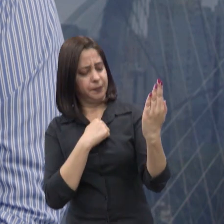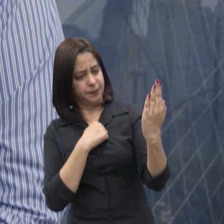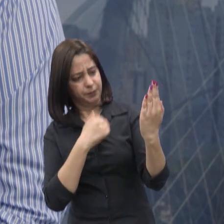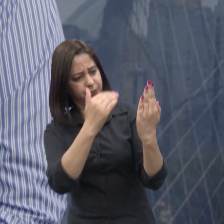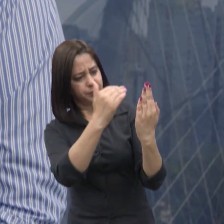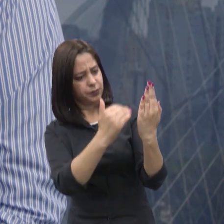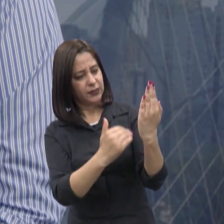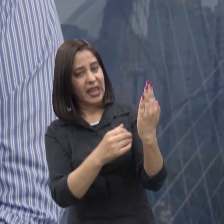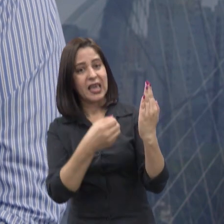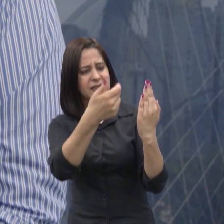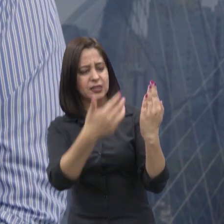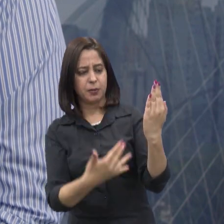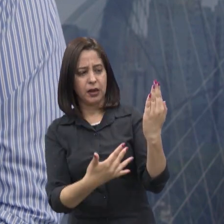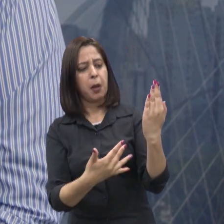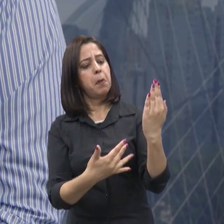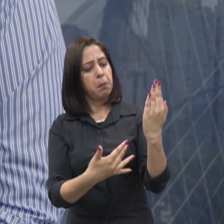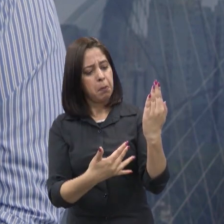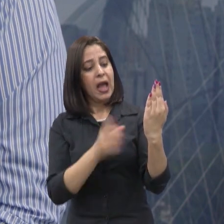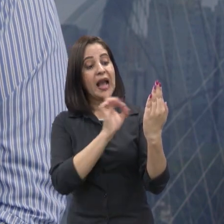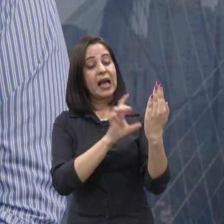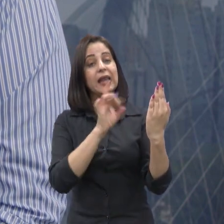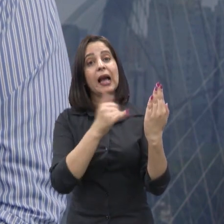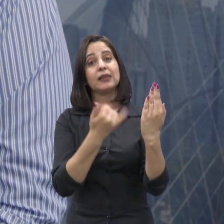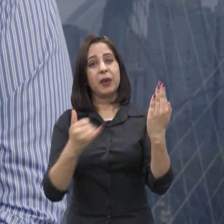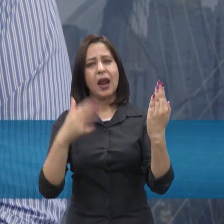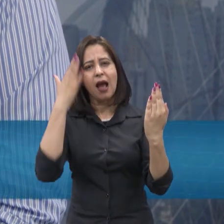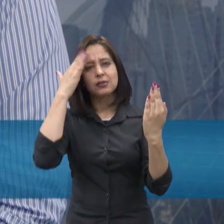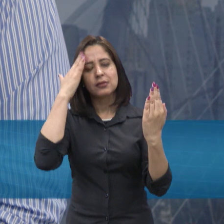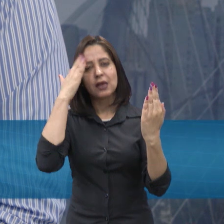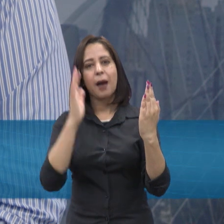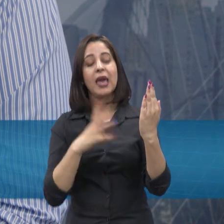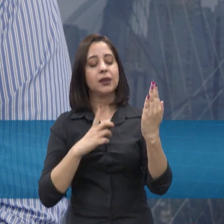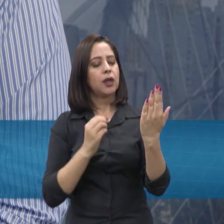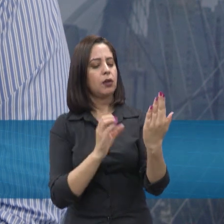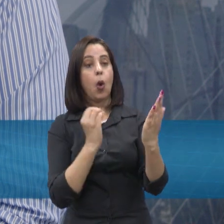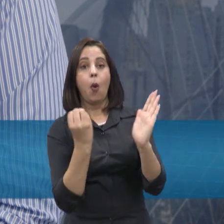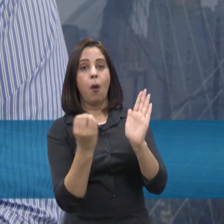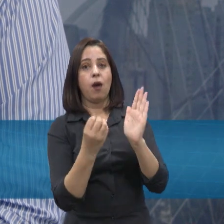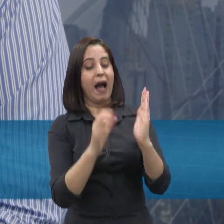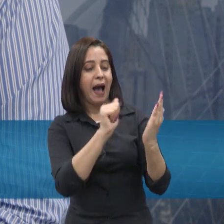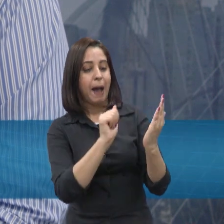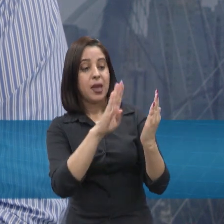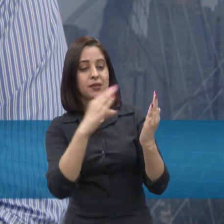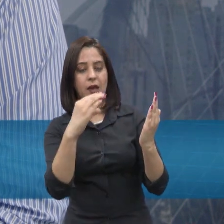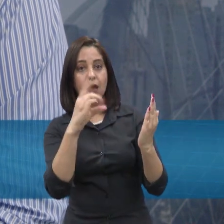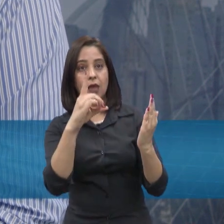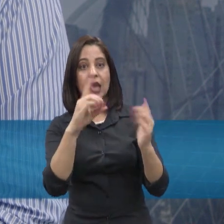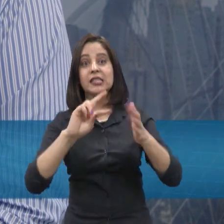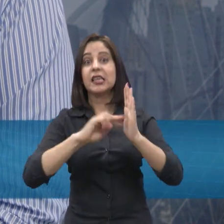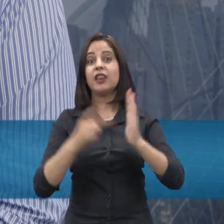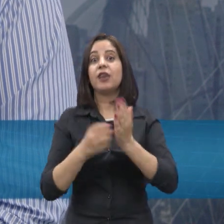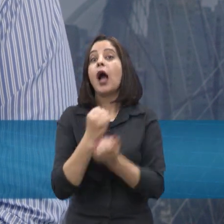que indica a eficiência de cada equipamento, são aquelas barrinhas que vão da verde até vermelha, A, B, C, D, então a gente buscar